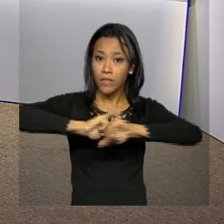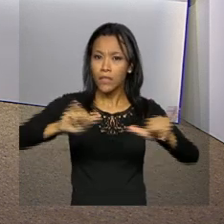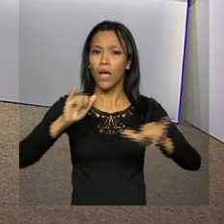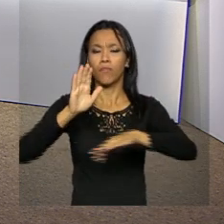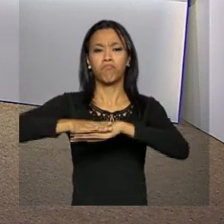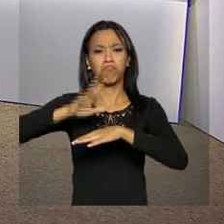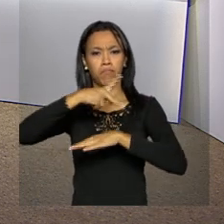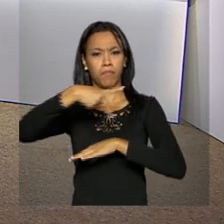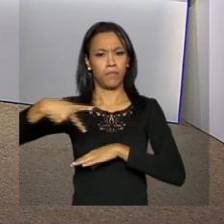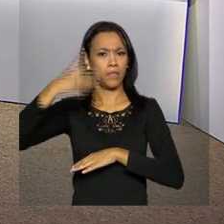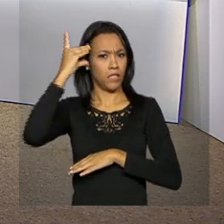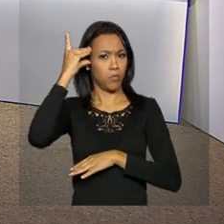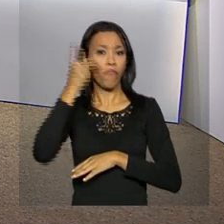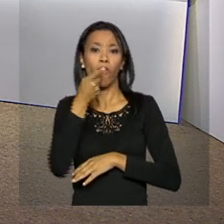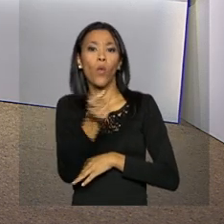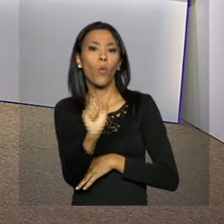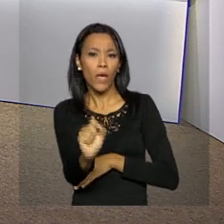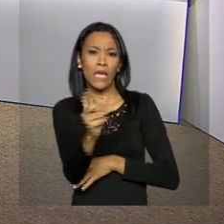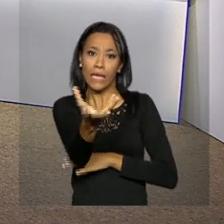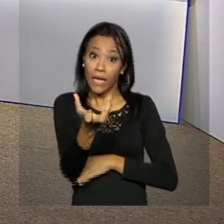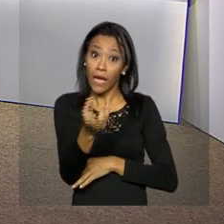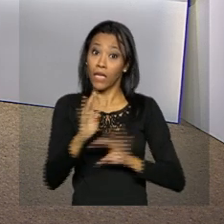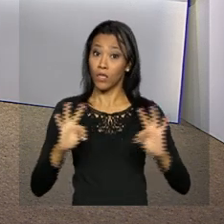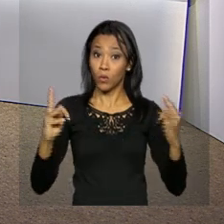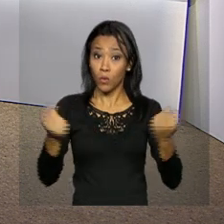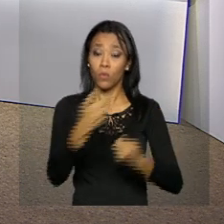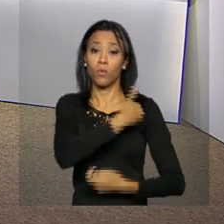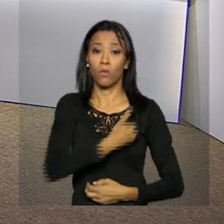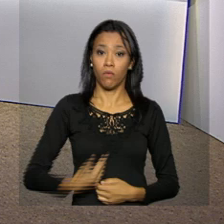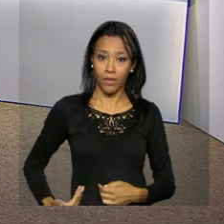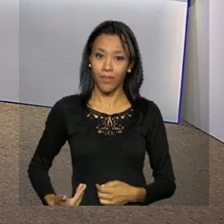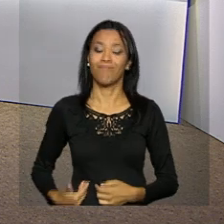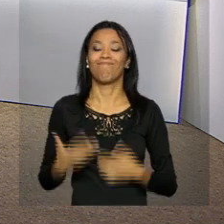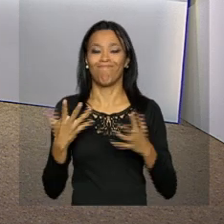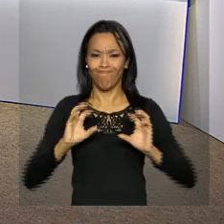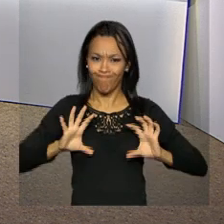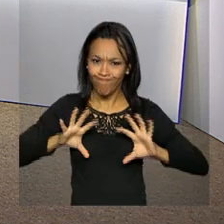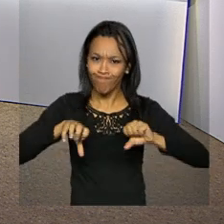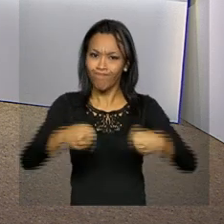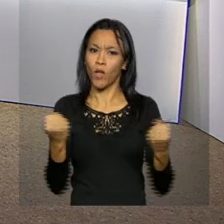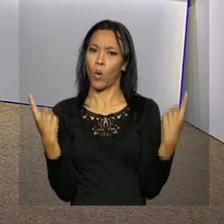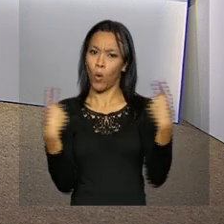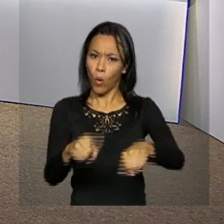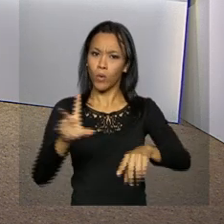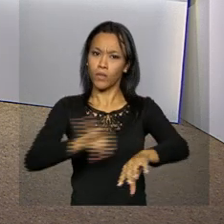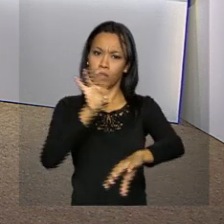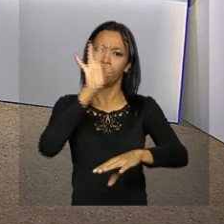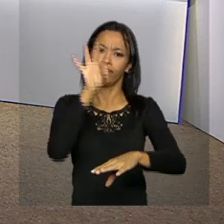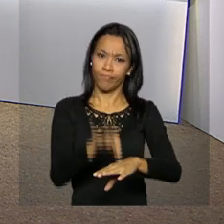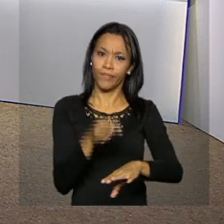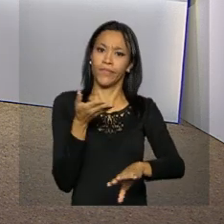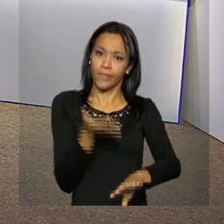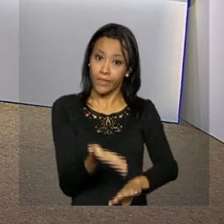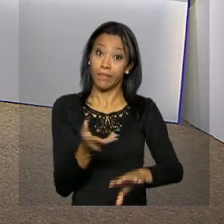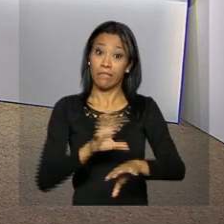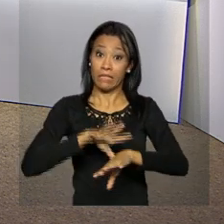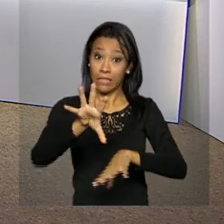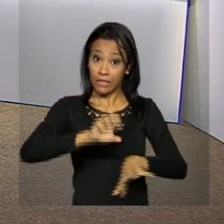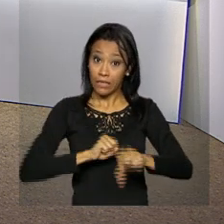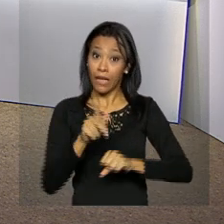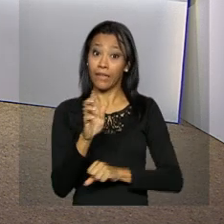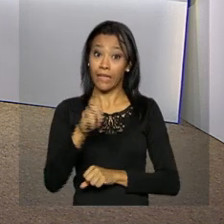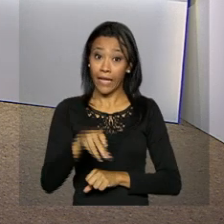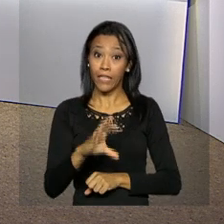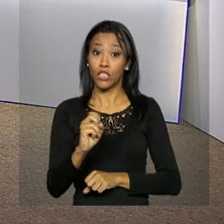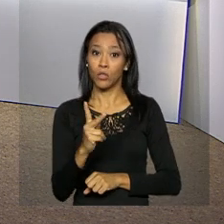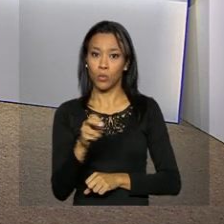presidenta Dilma para dizer que quer todos os órgãos do governo envolvidos no combate diário ao Aedes aegypti, o mosquito transmissor da